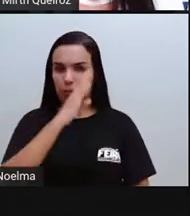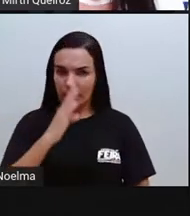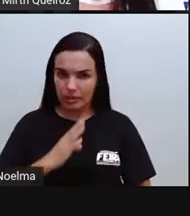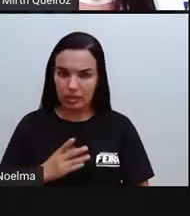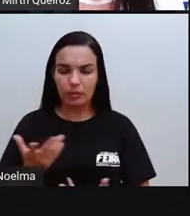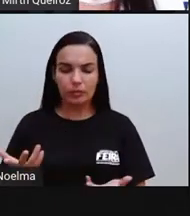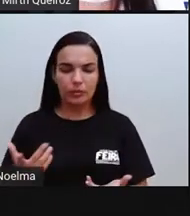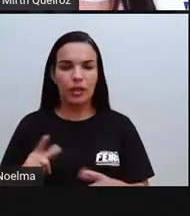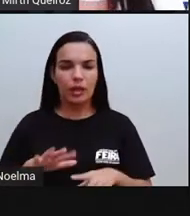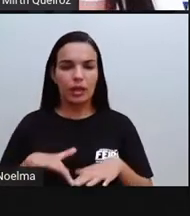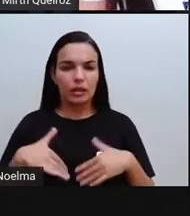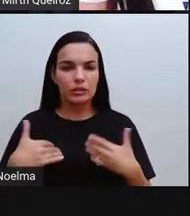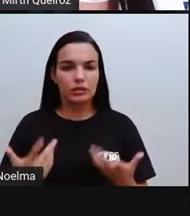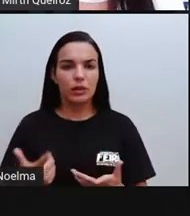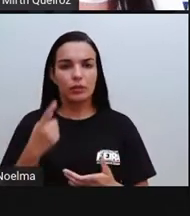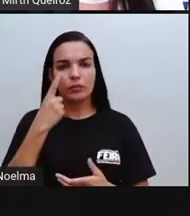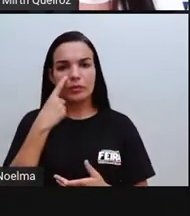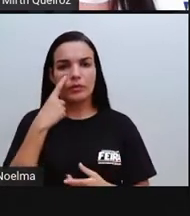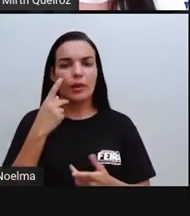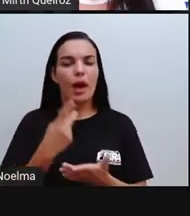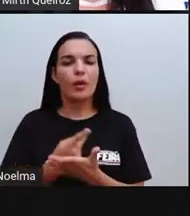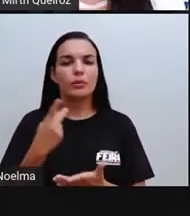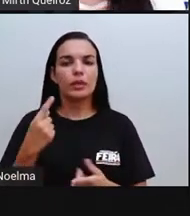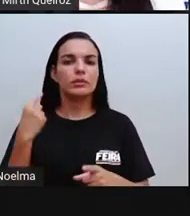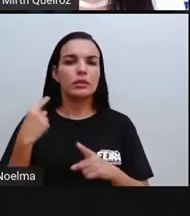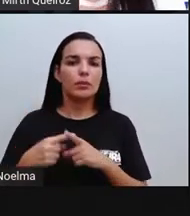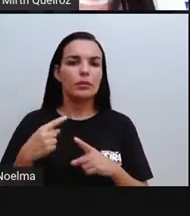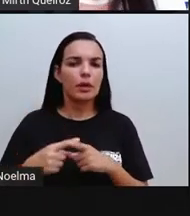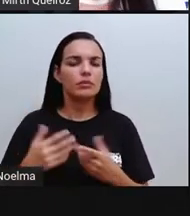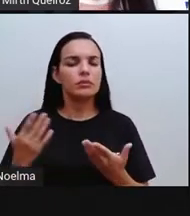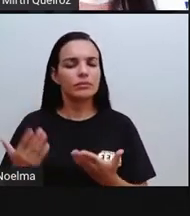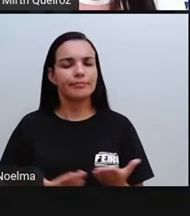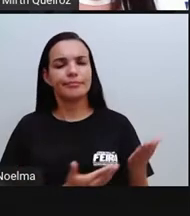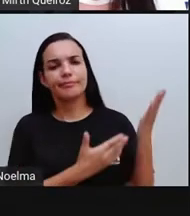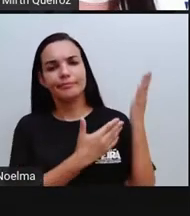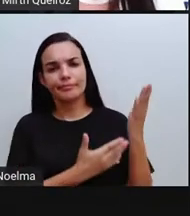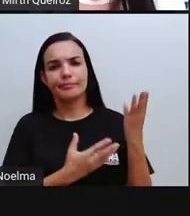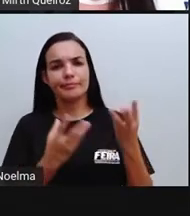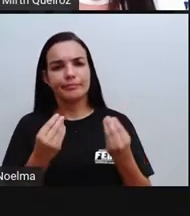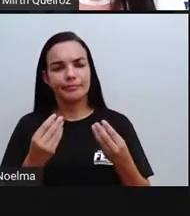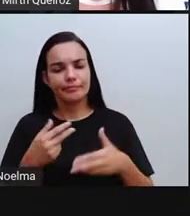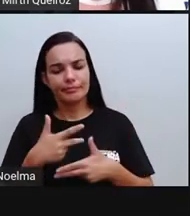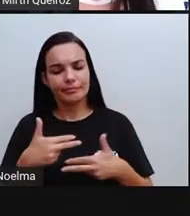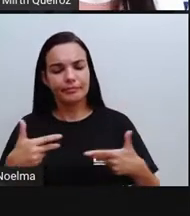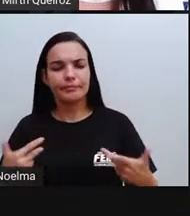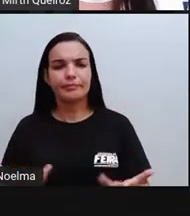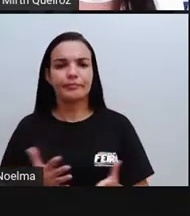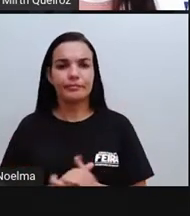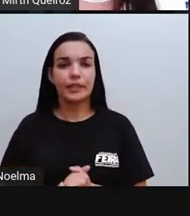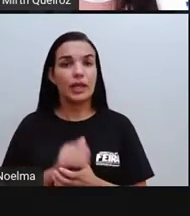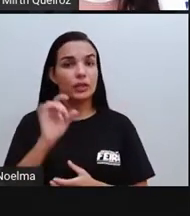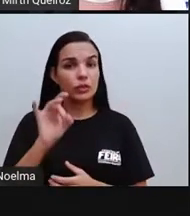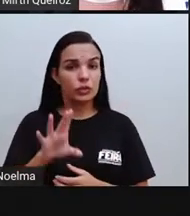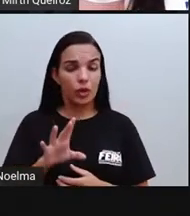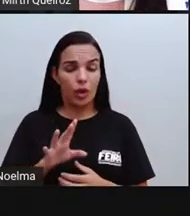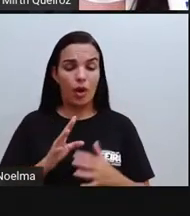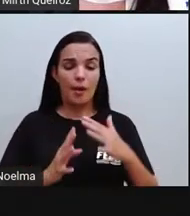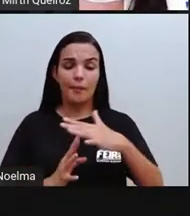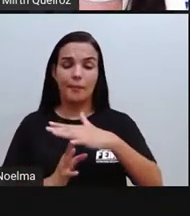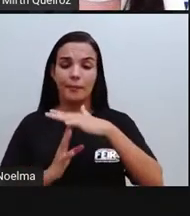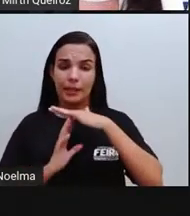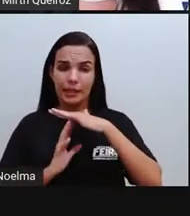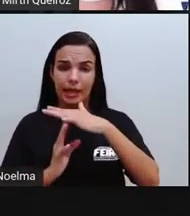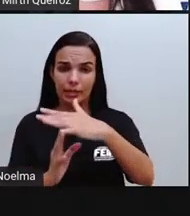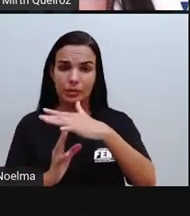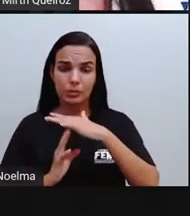dentro do Brasil, acontece devido a essa série de fatores, né? Não só essas migrações internas,